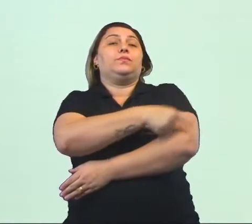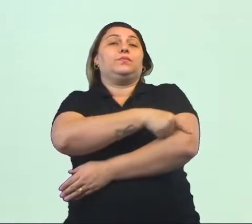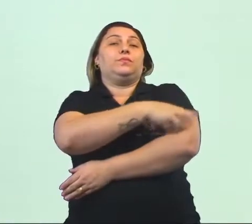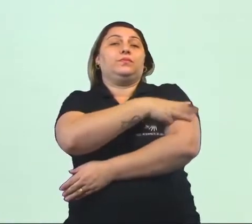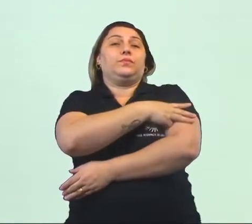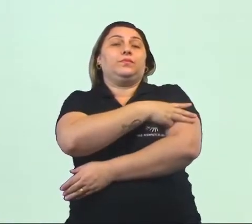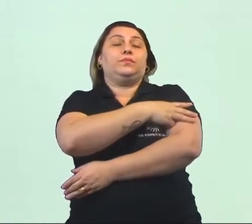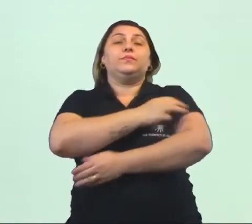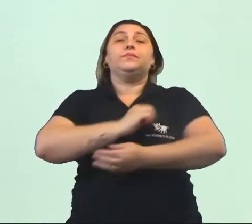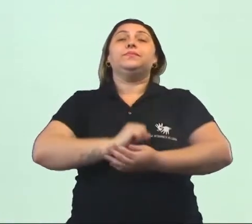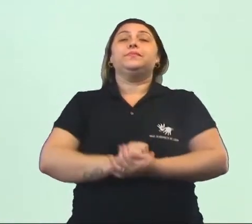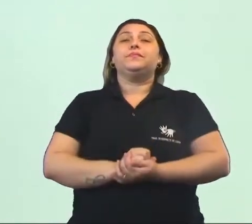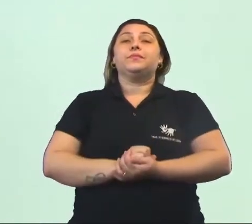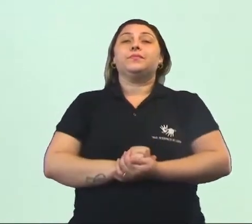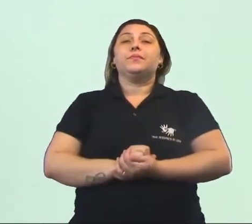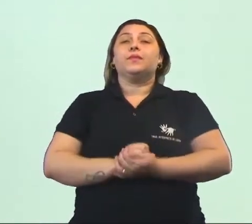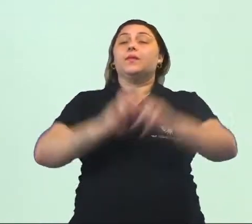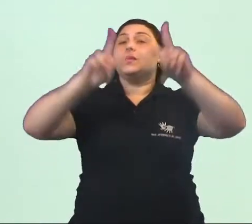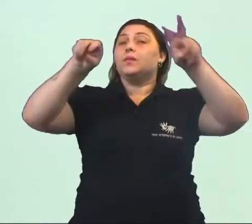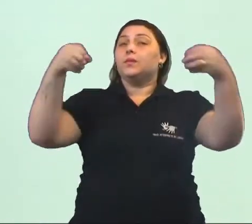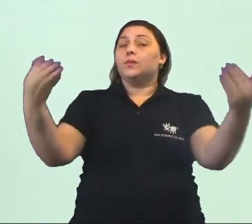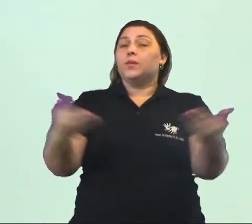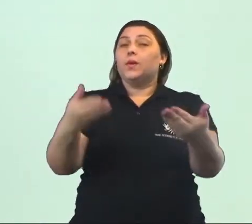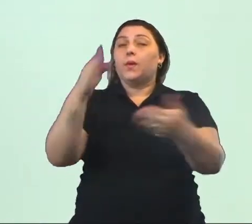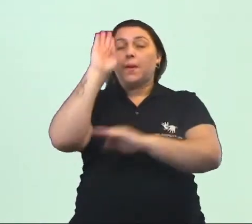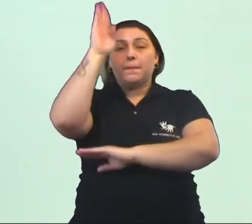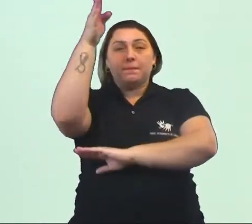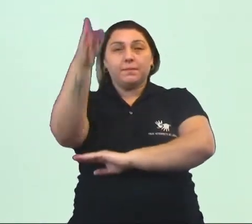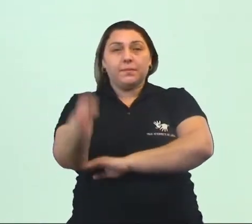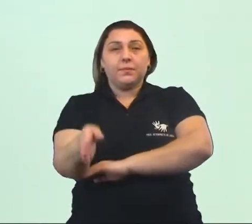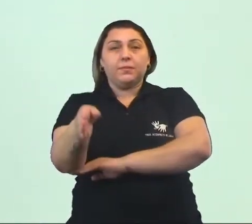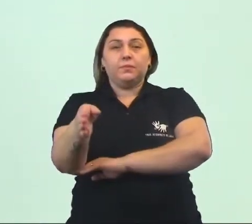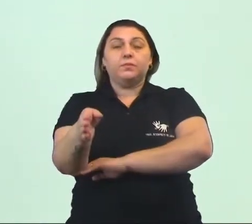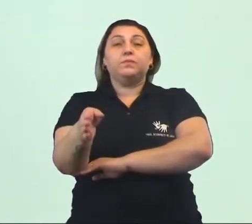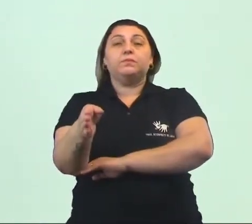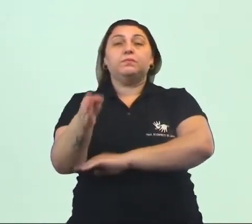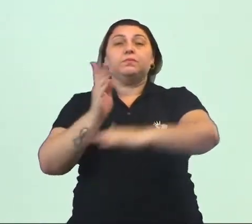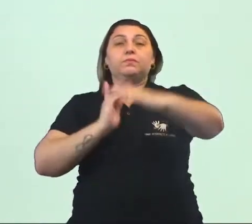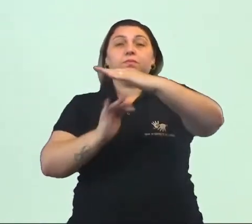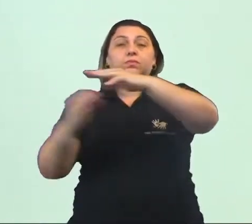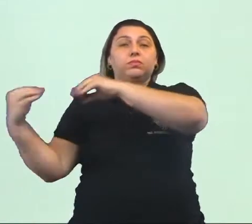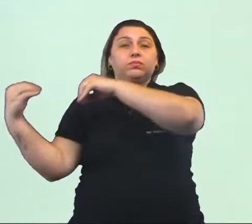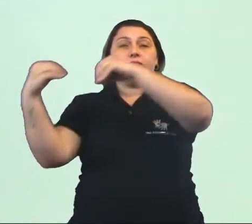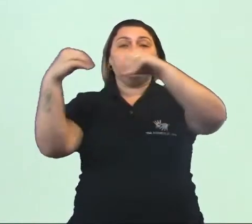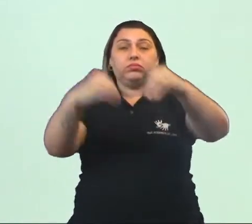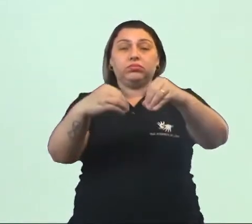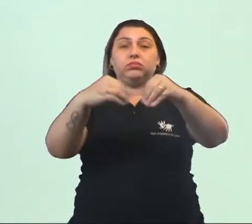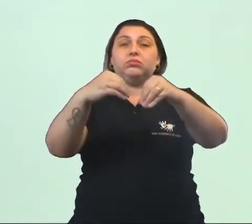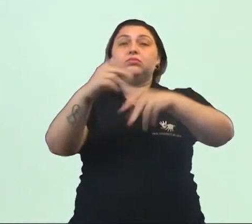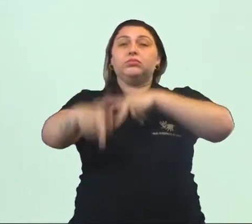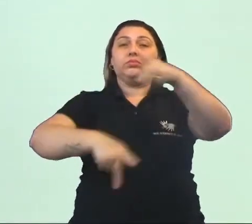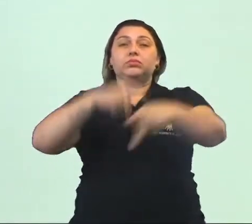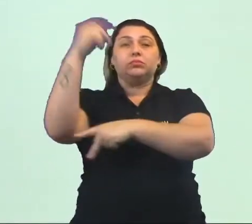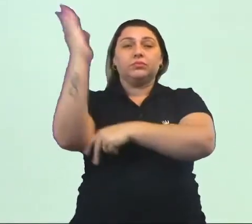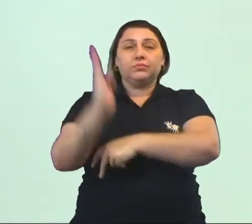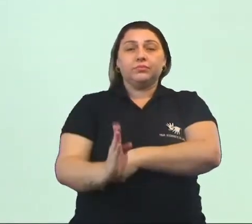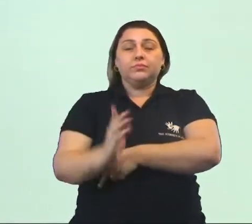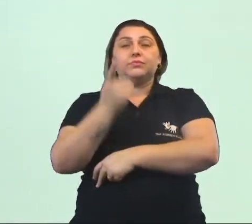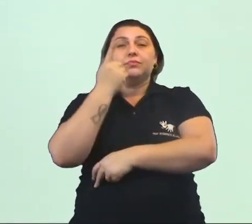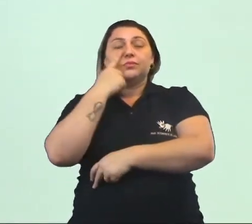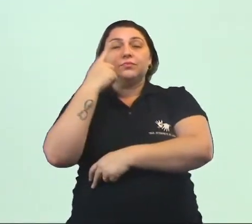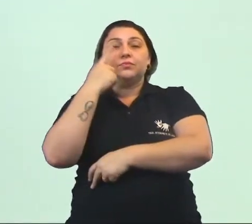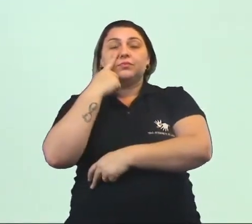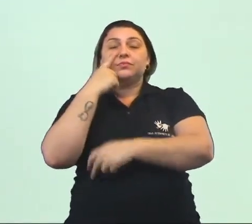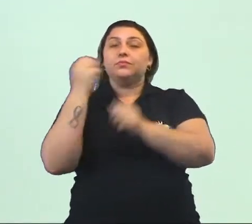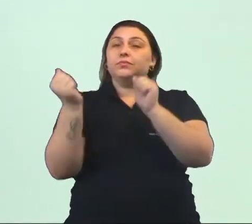Ensino Fundamental. E o nosso assunto é os principais fluxos populacionais no Brasil, então acompanha comigo